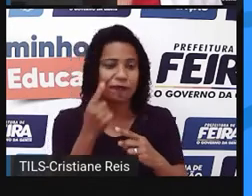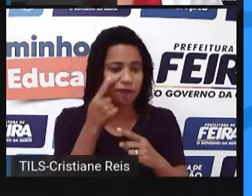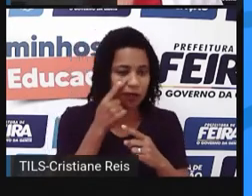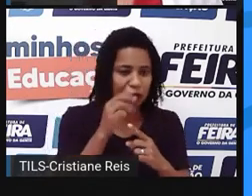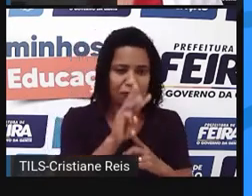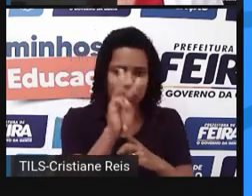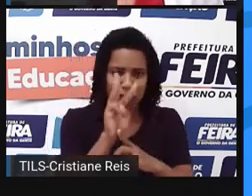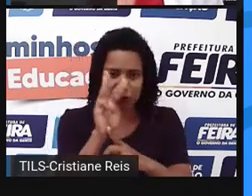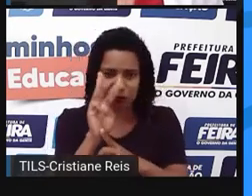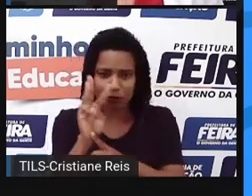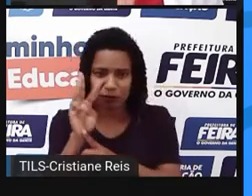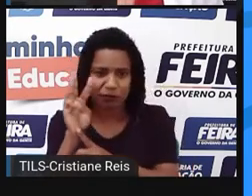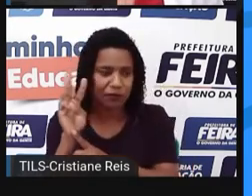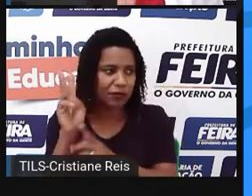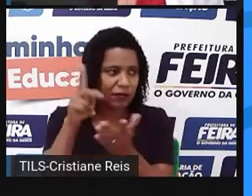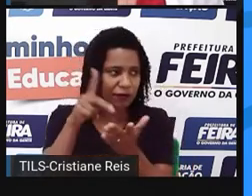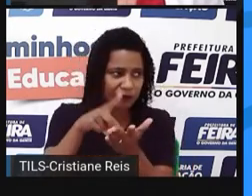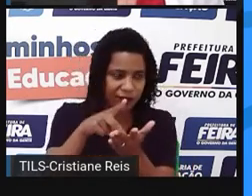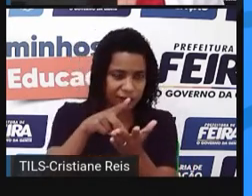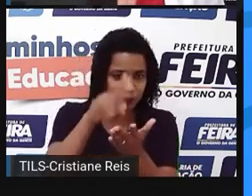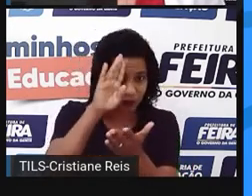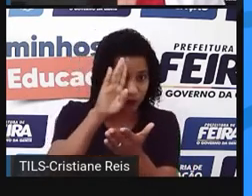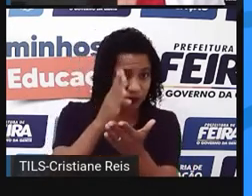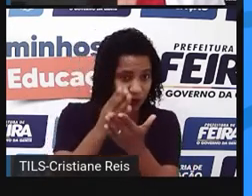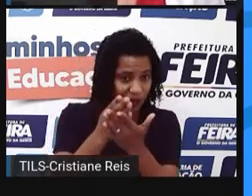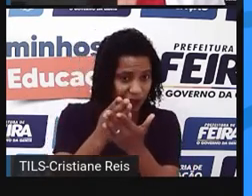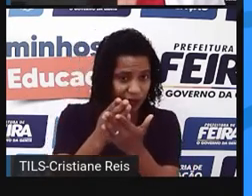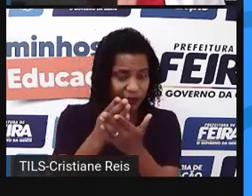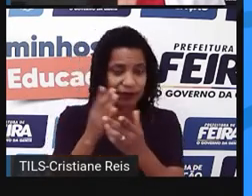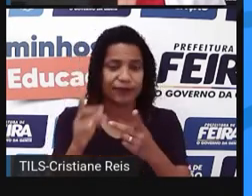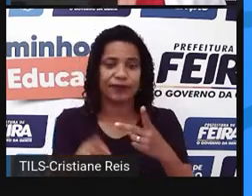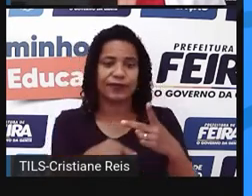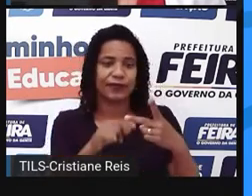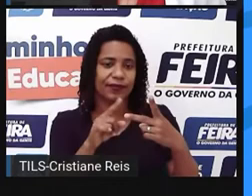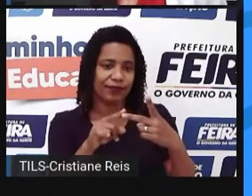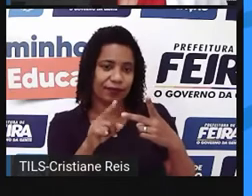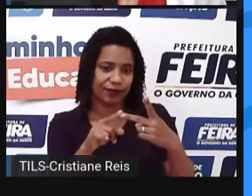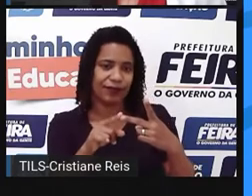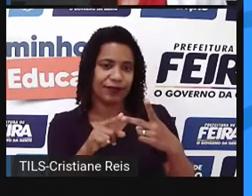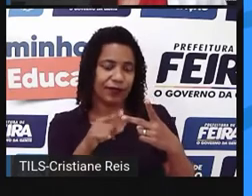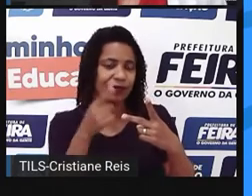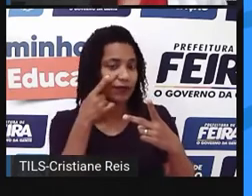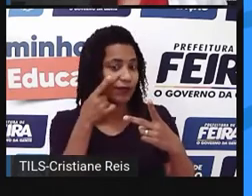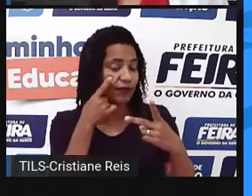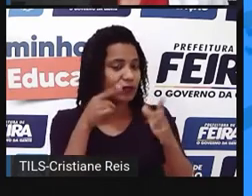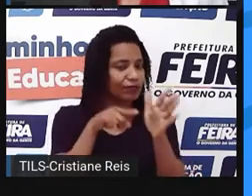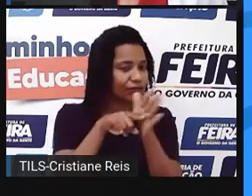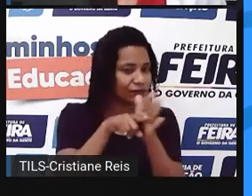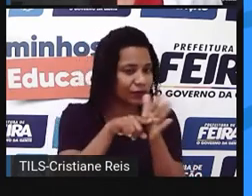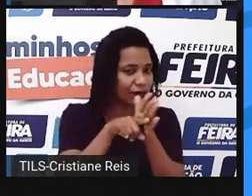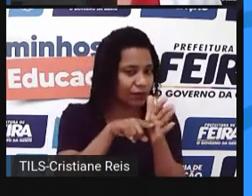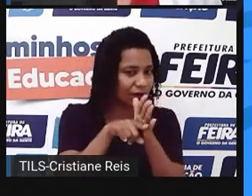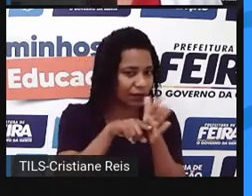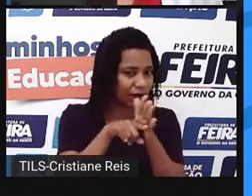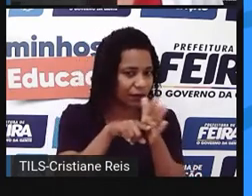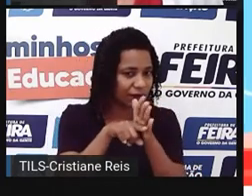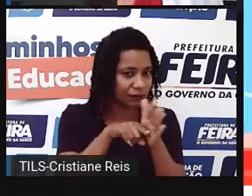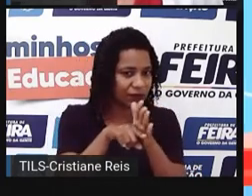nos oferecer. É melhor você se considerar bastante seguro, né? Do que